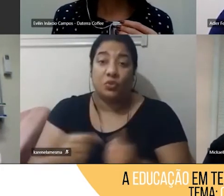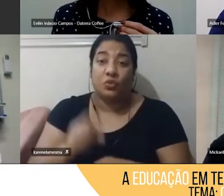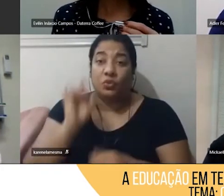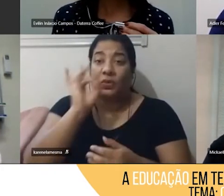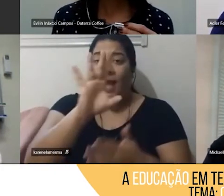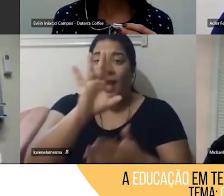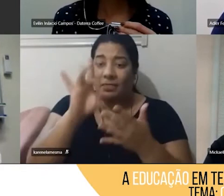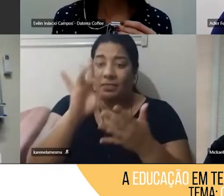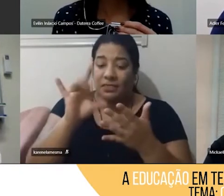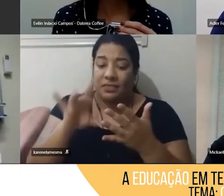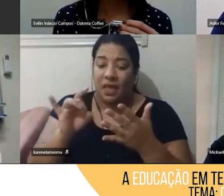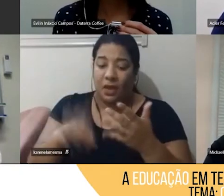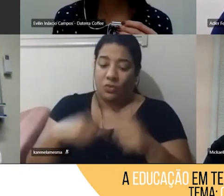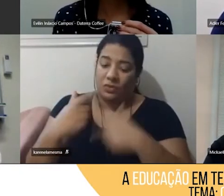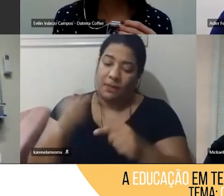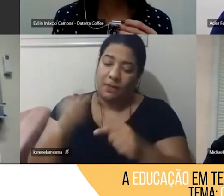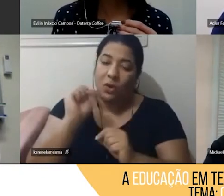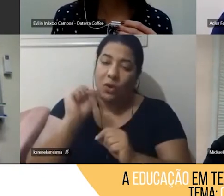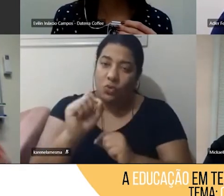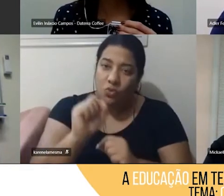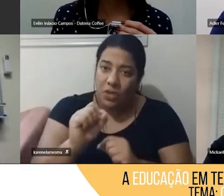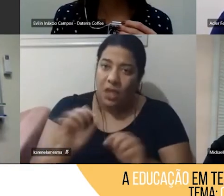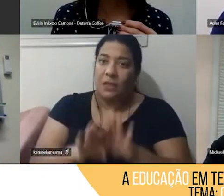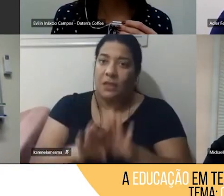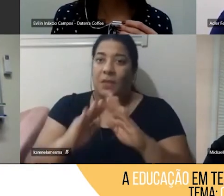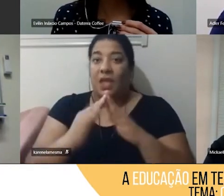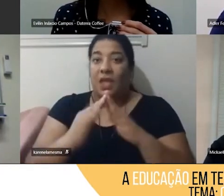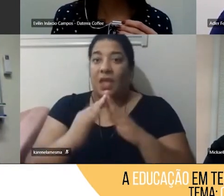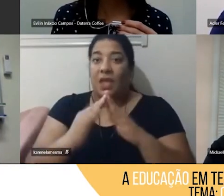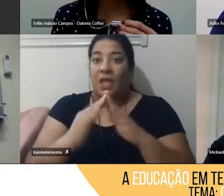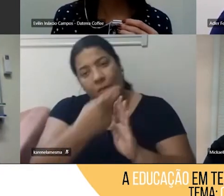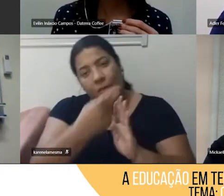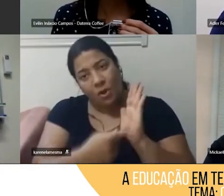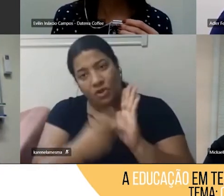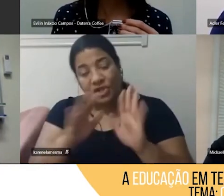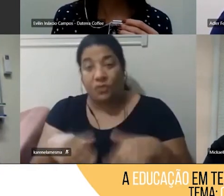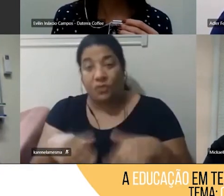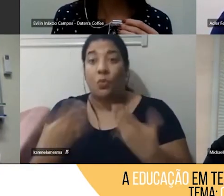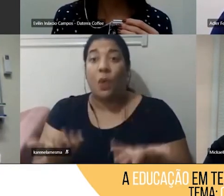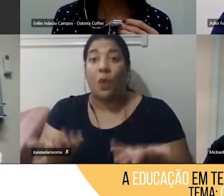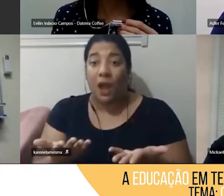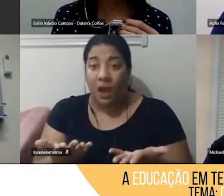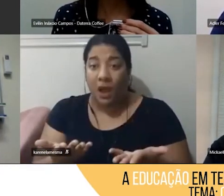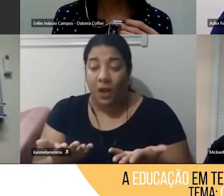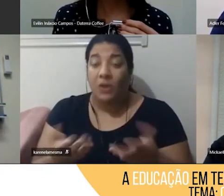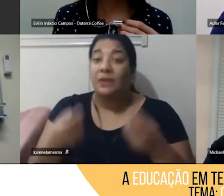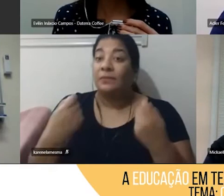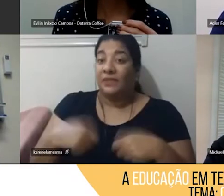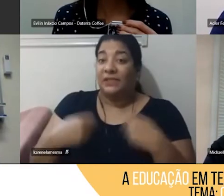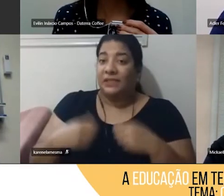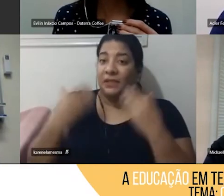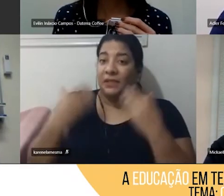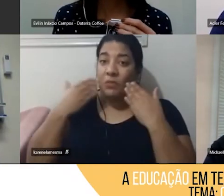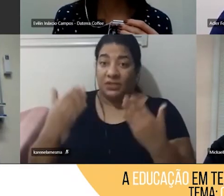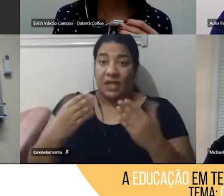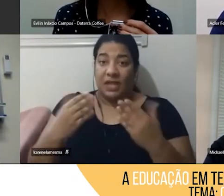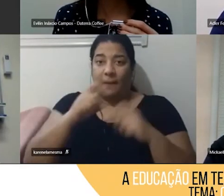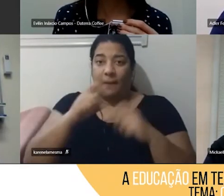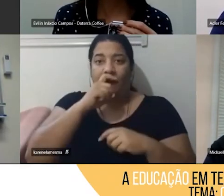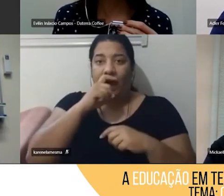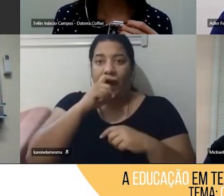projetos daquela escola, e aí, o porquê você vai trabalhar desse jeito com os alunos é importante para os pais entenderem,